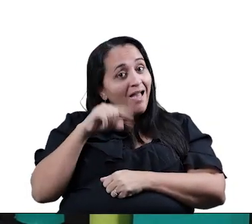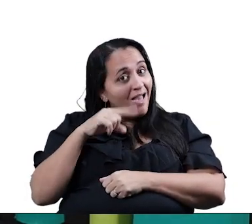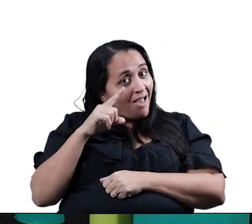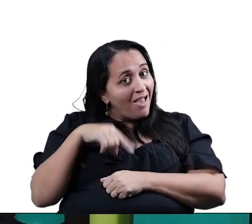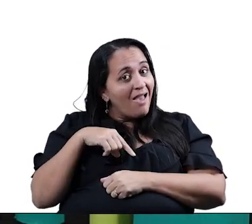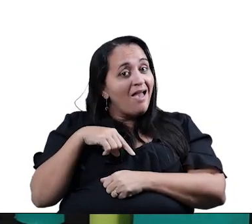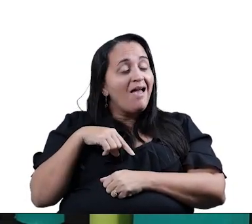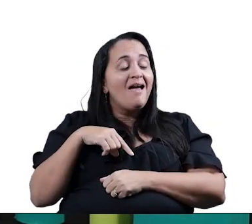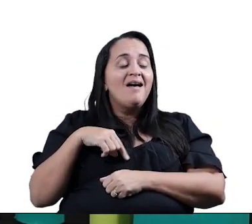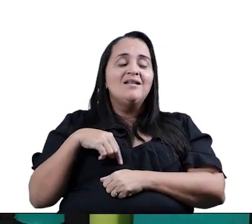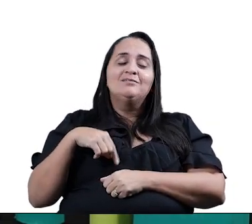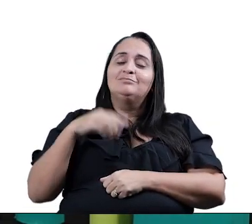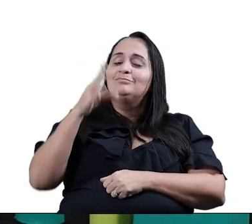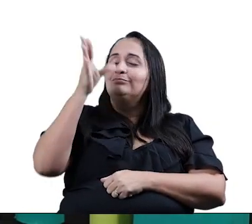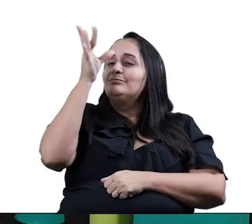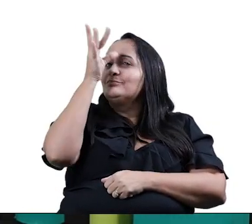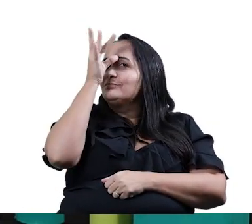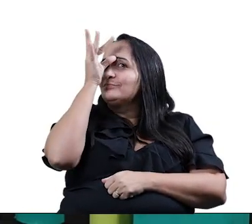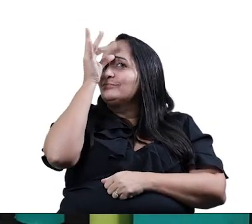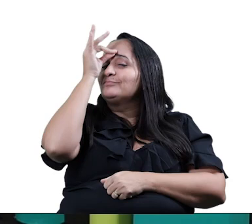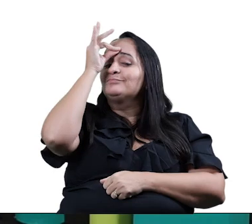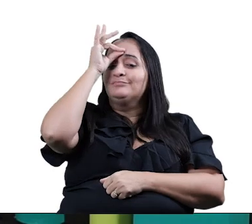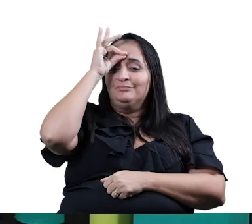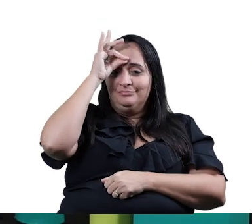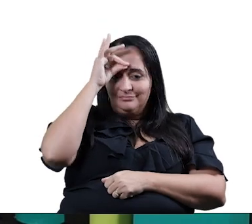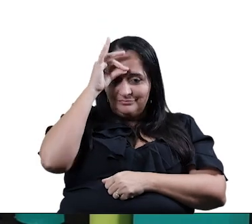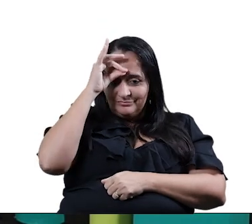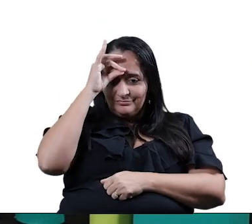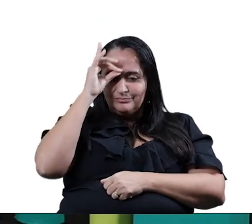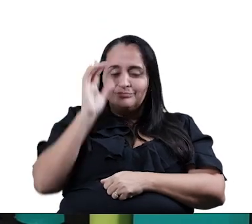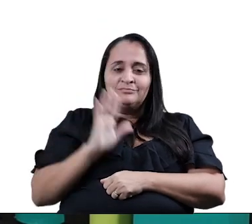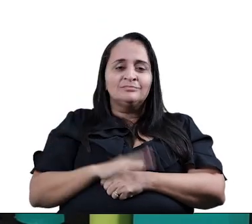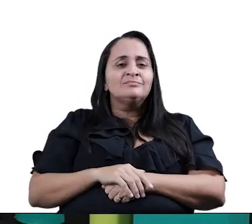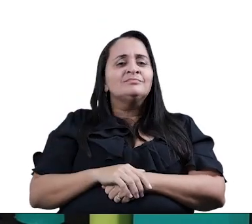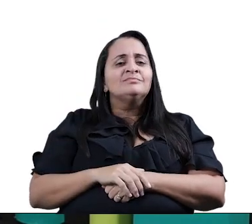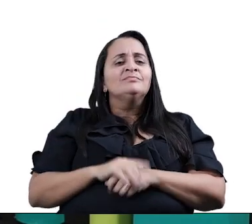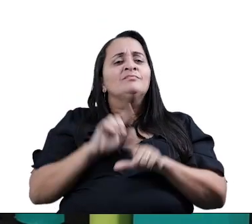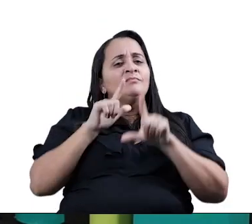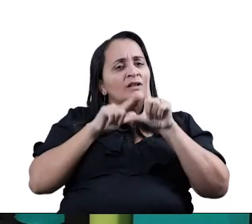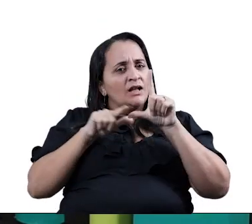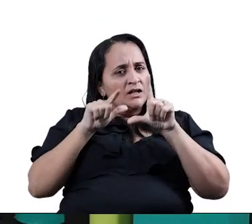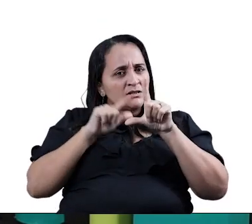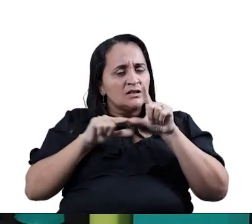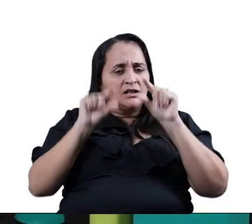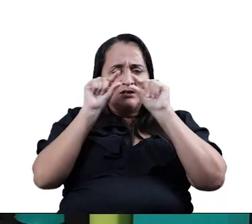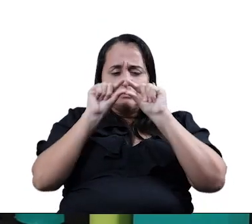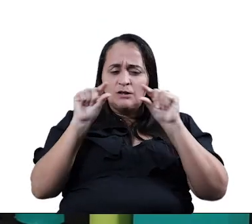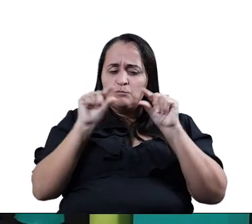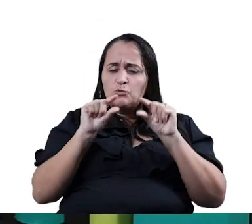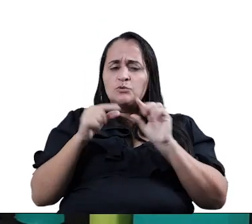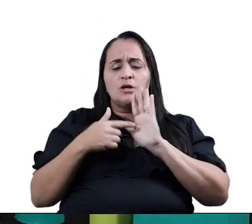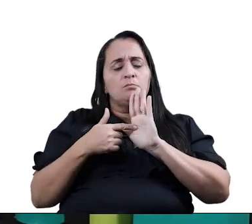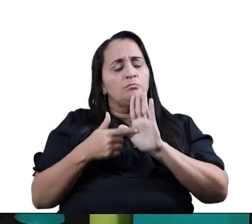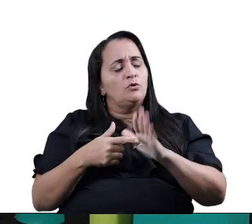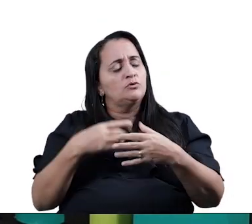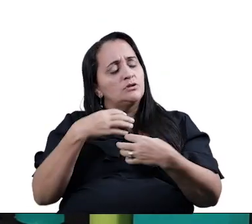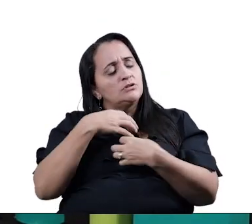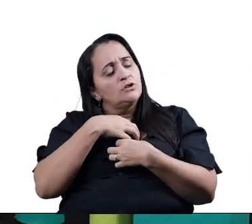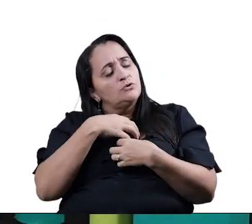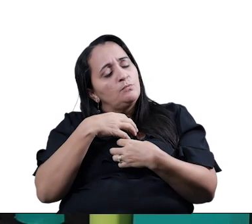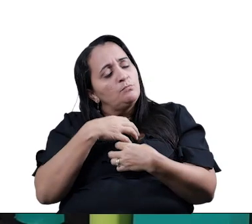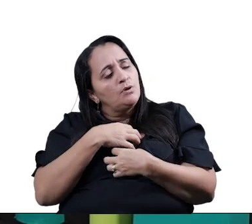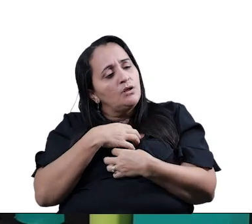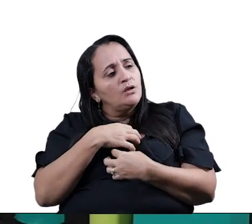gruda na cabeça das crianças. E normalmente, as letras de canções traduzem sentimentos,